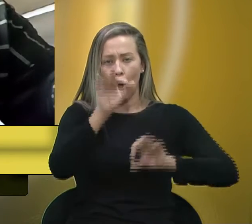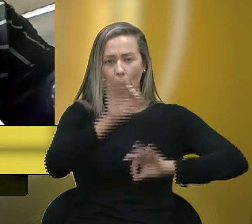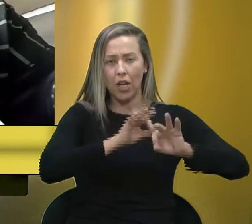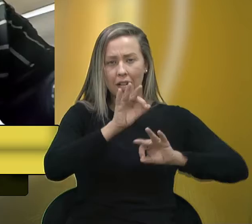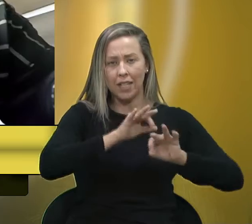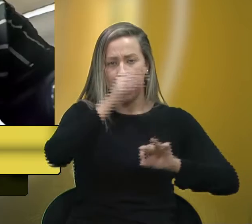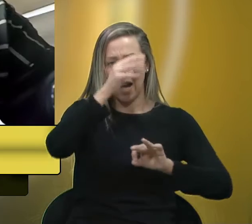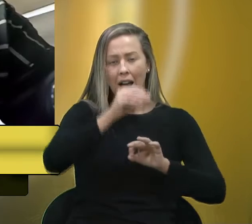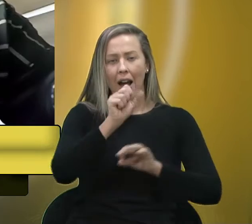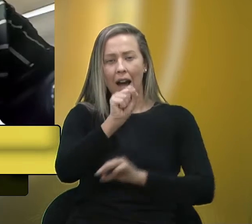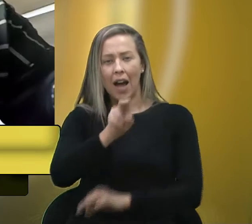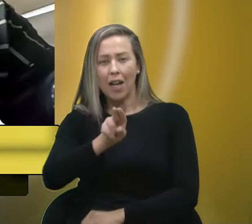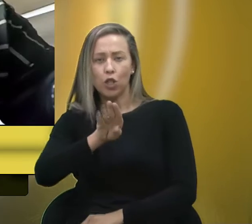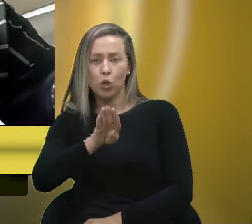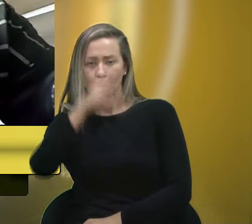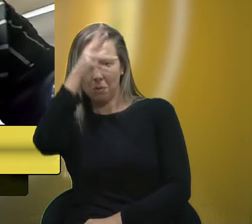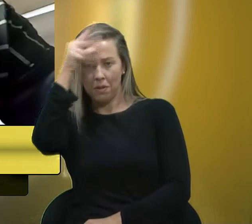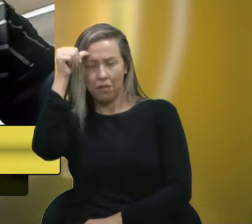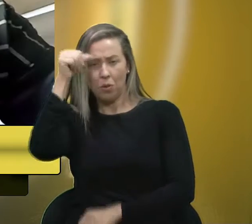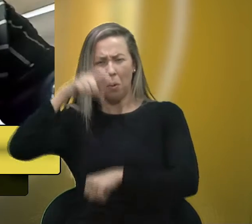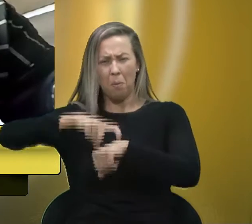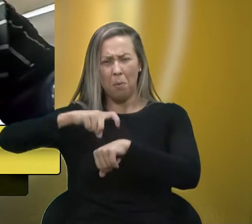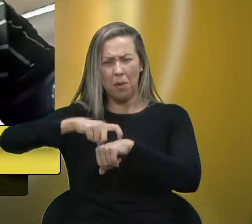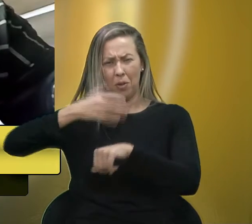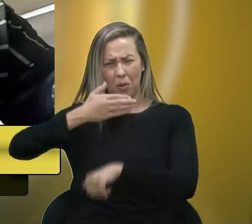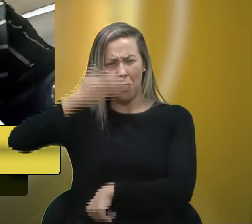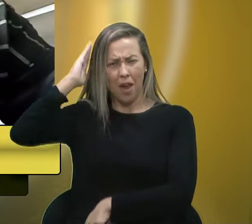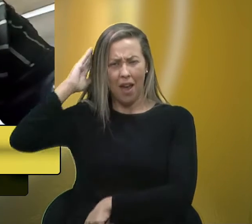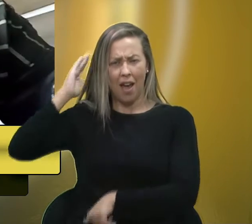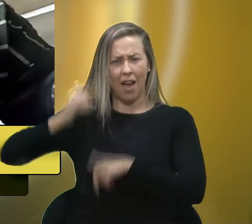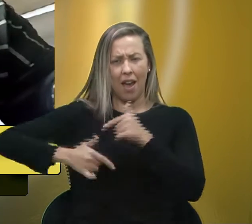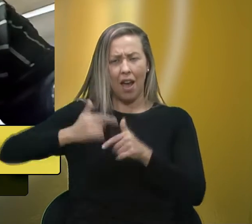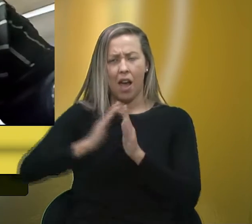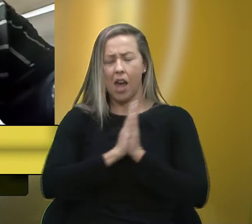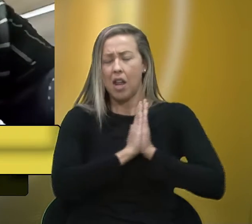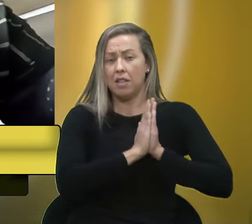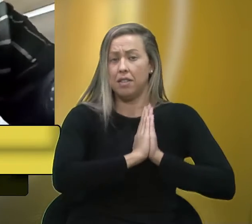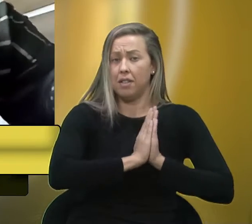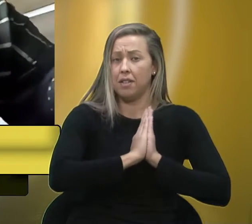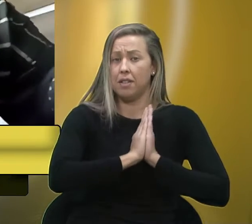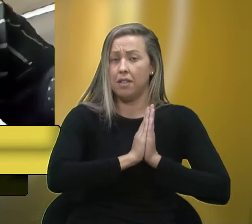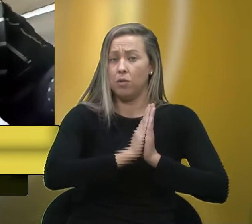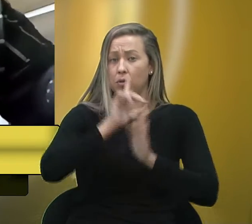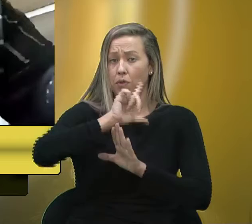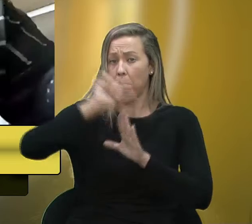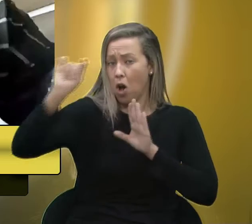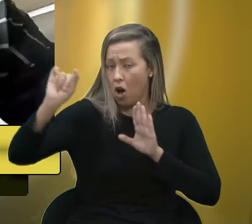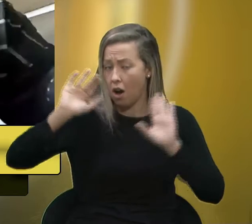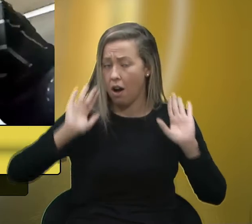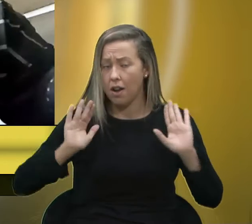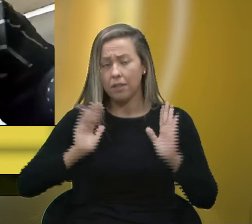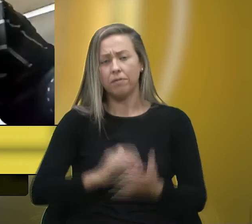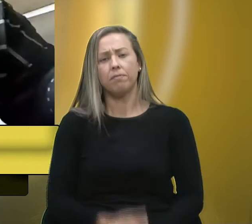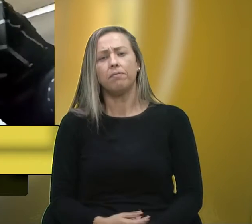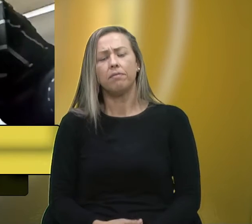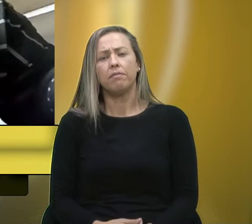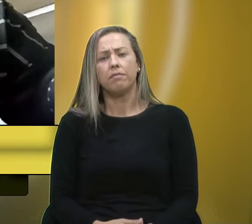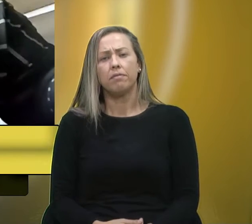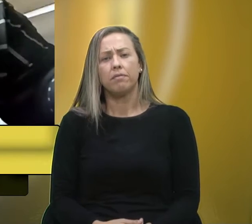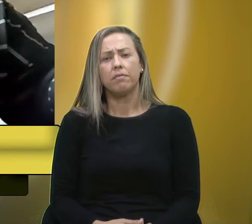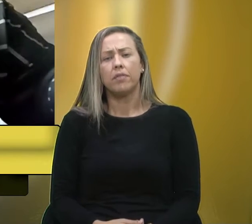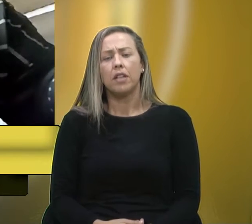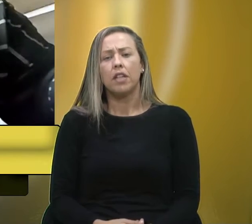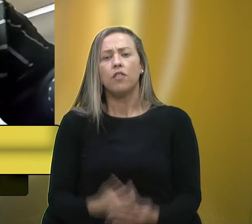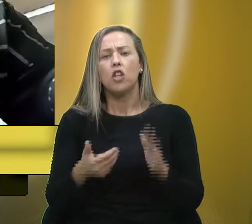E na época do prefeito Daniel Guerra, graças a Deus, caçado, foi